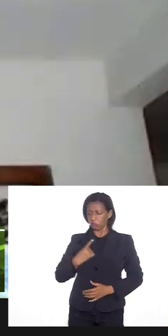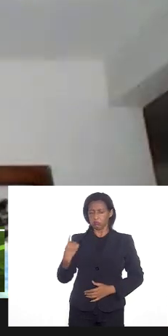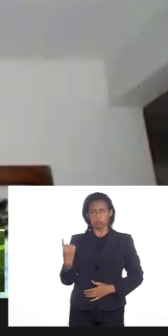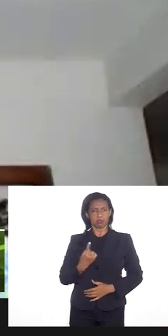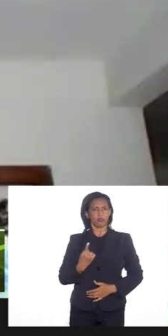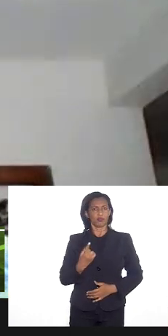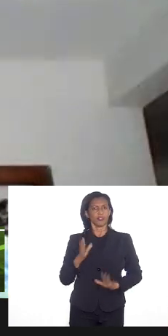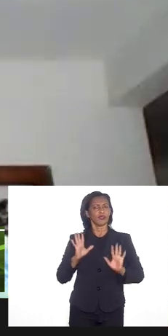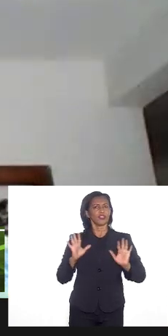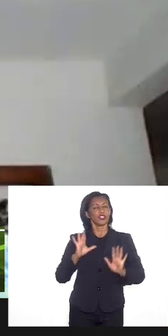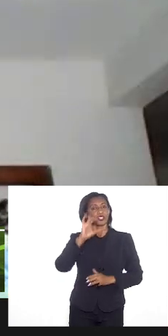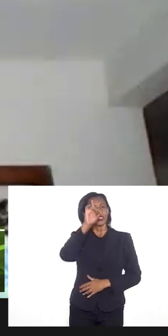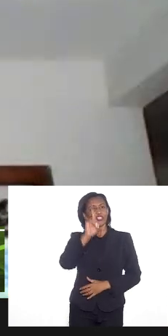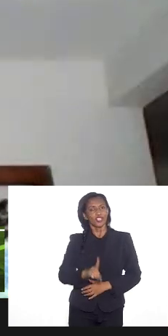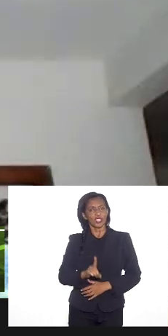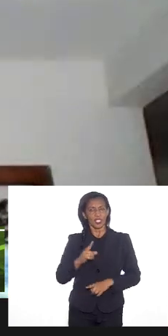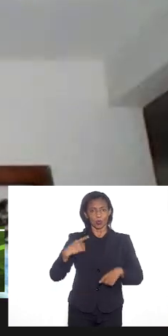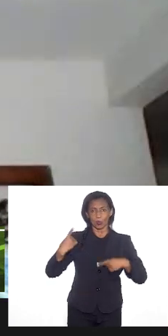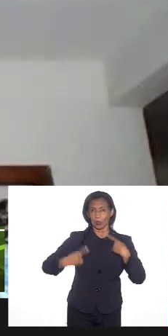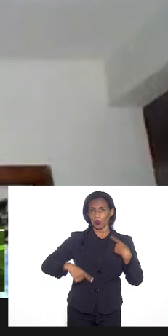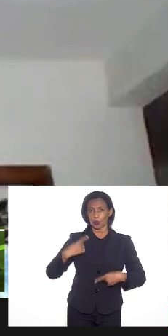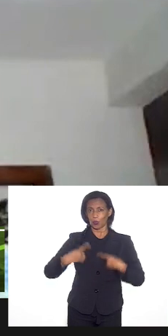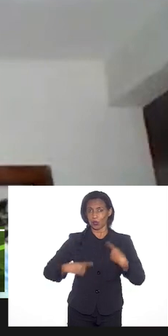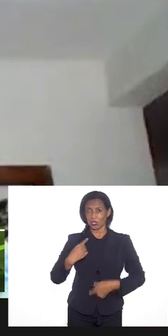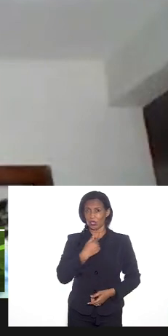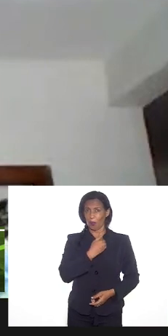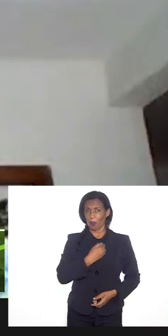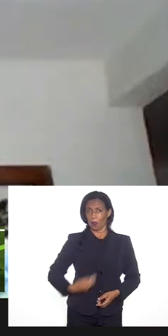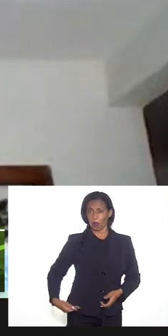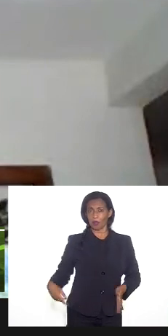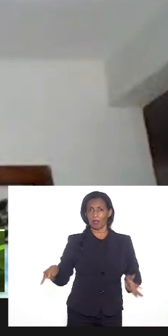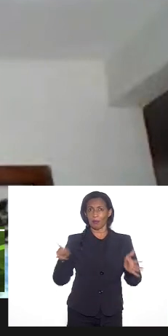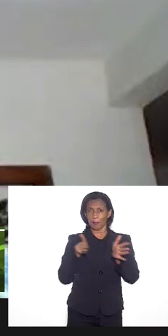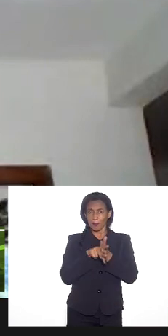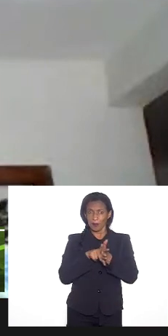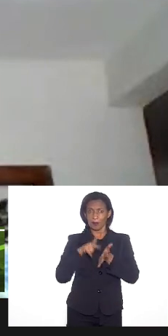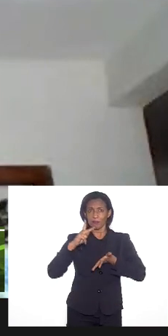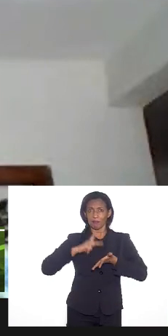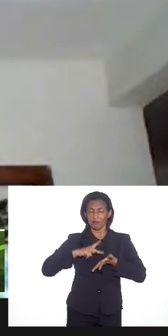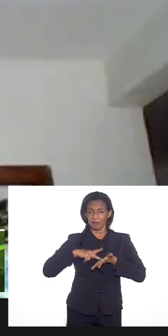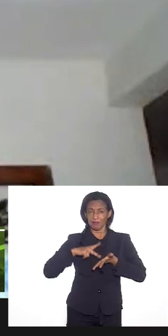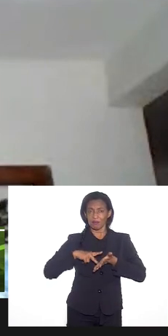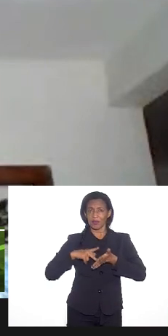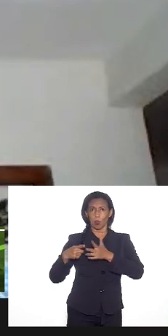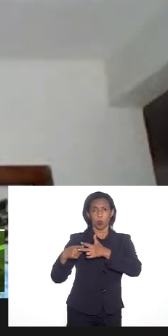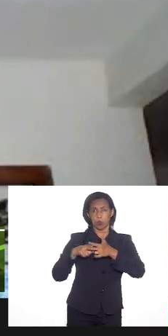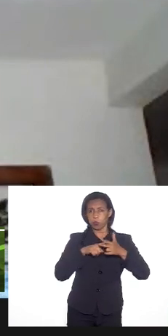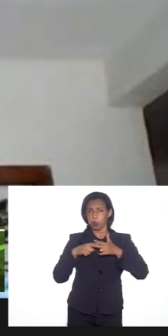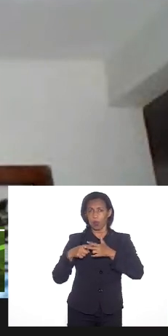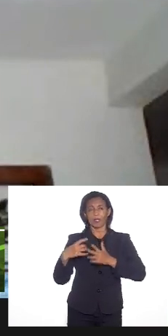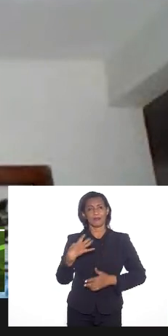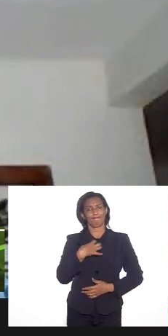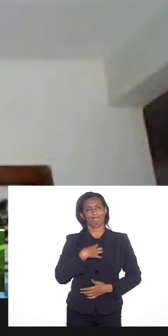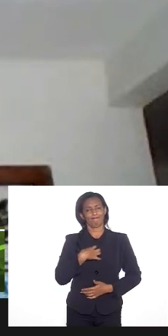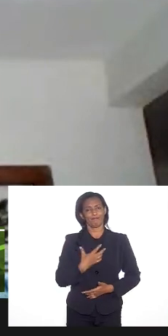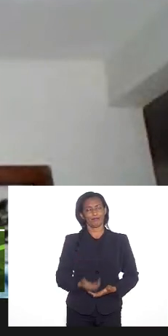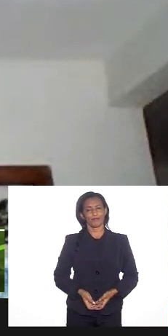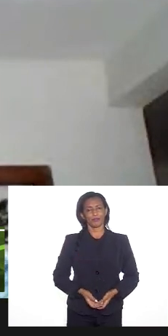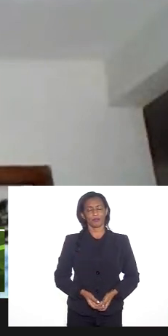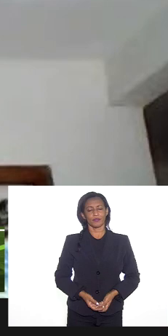e políticas públicas efetivas reparatórias é nesse sentido